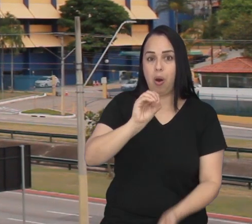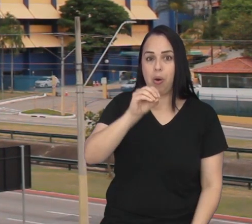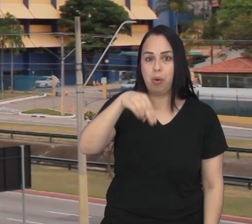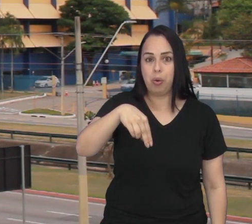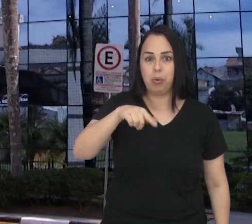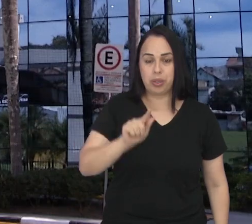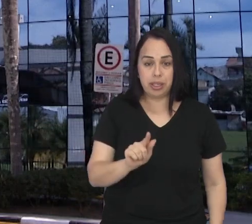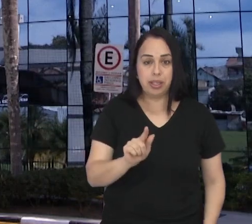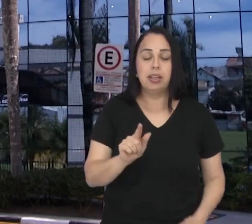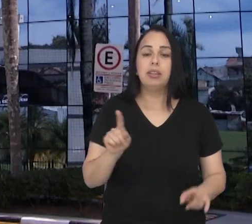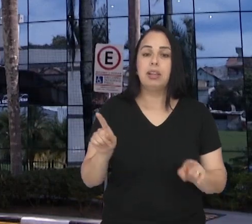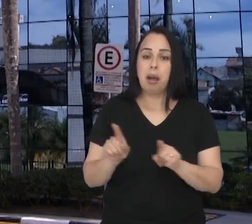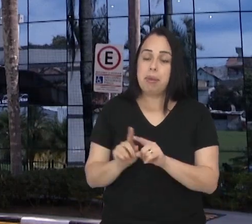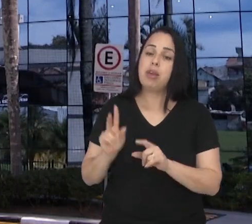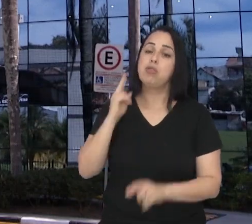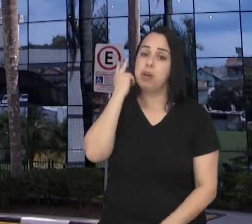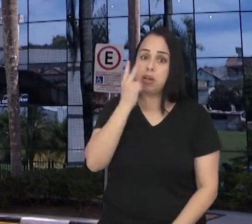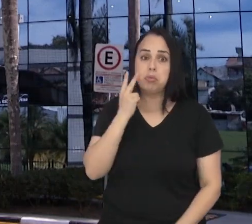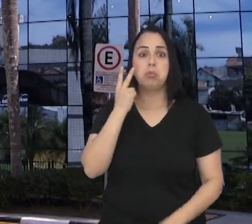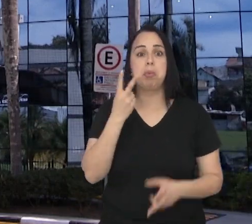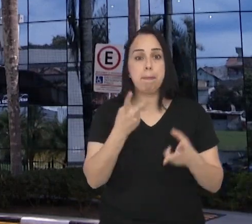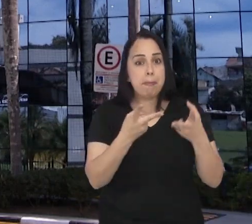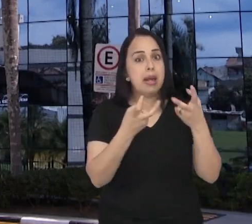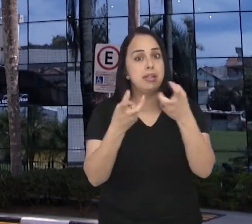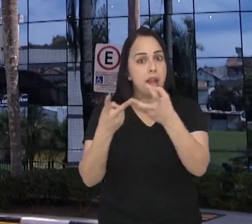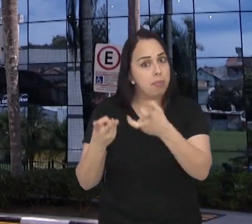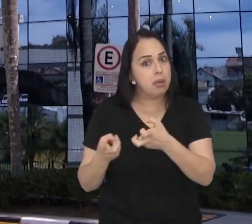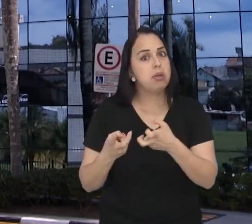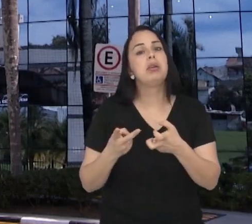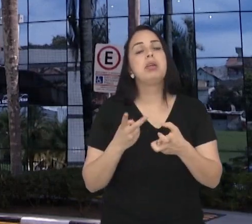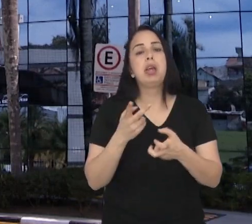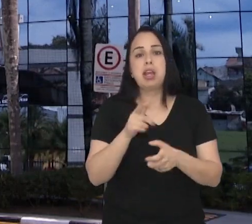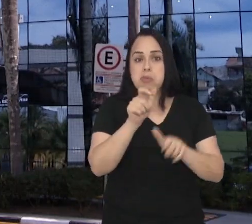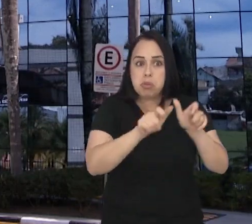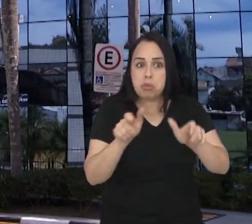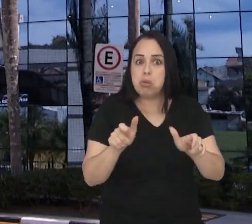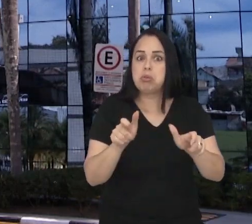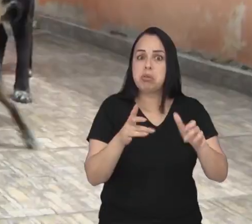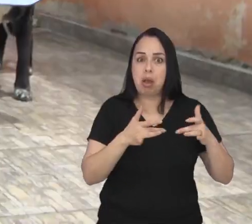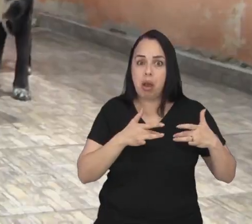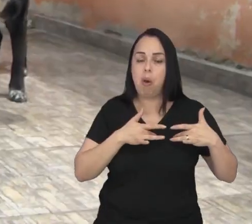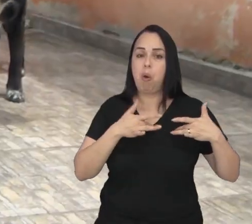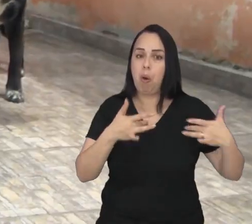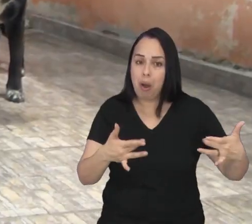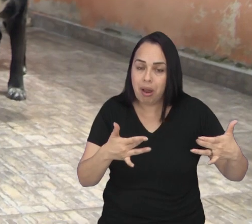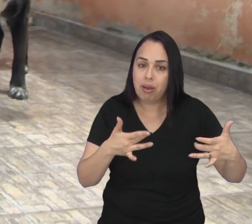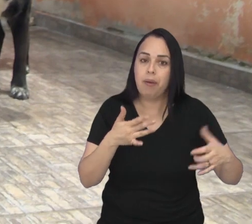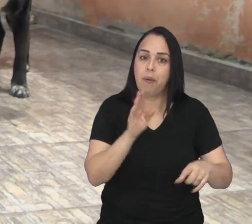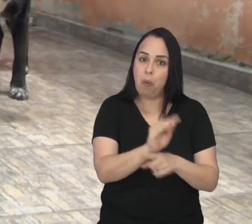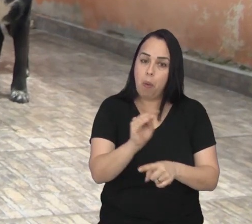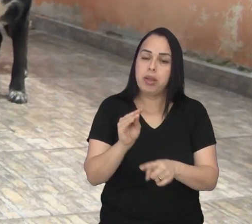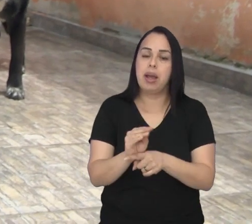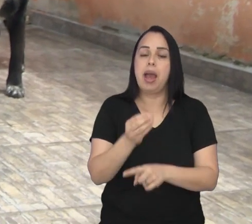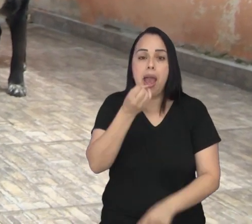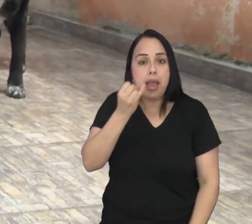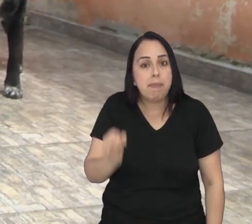atualmente. A Câmara reconhece a importância da participação daqueles que se mobilizam para garantir a saúde